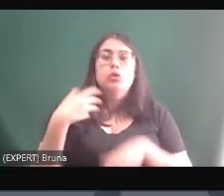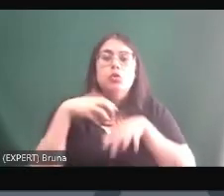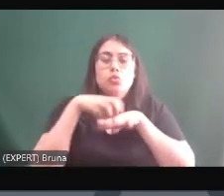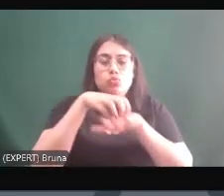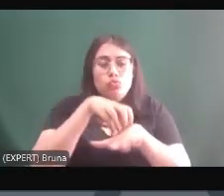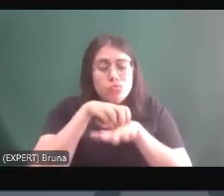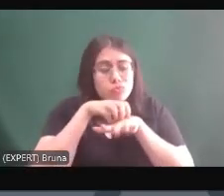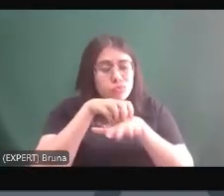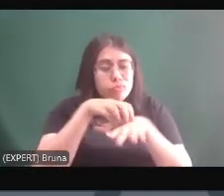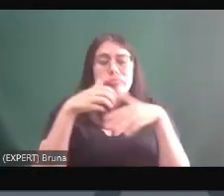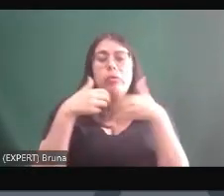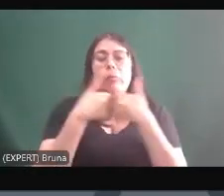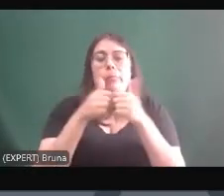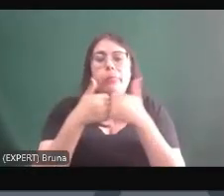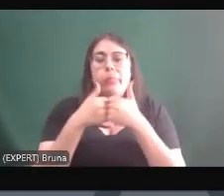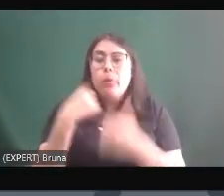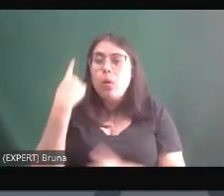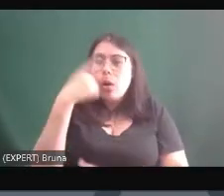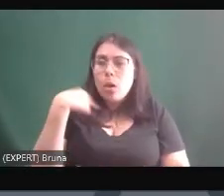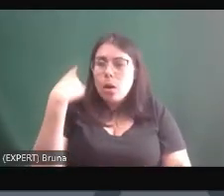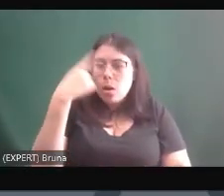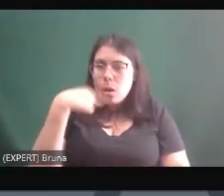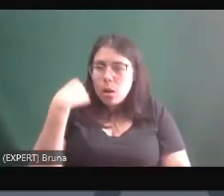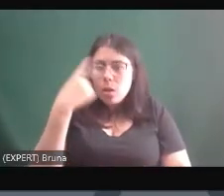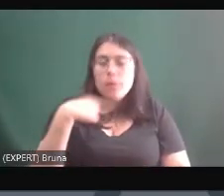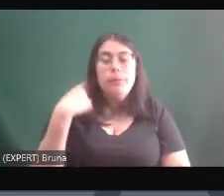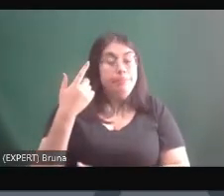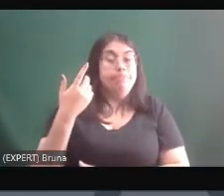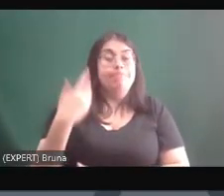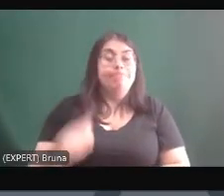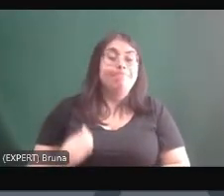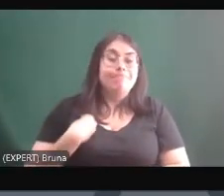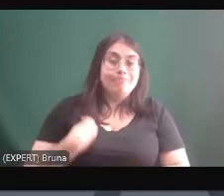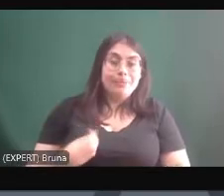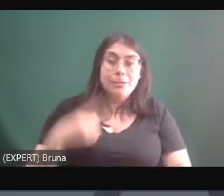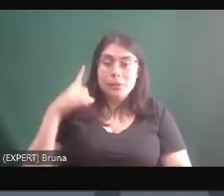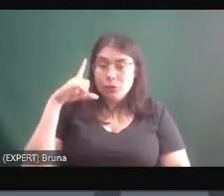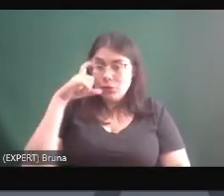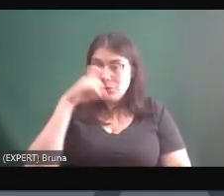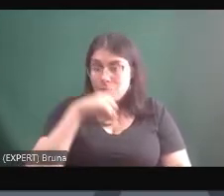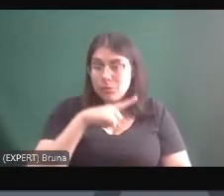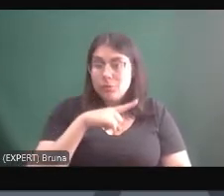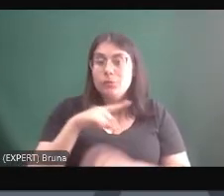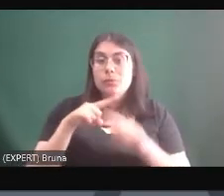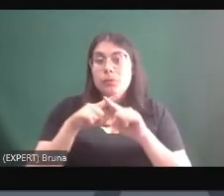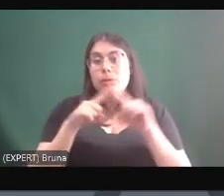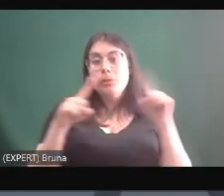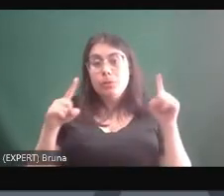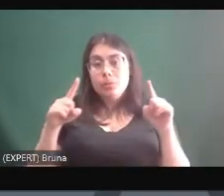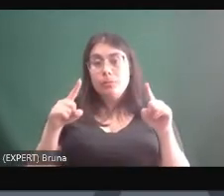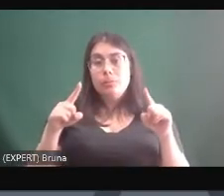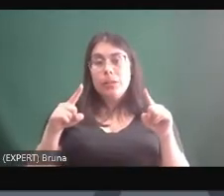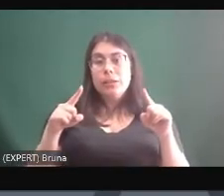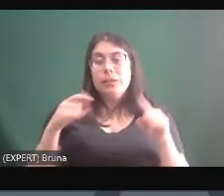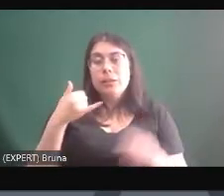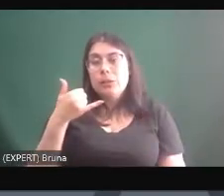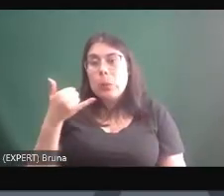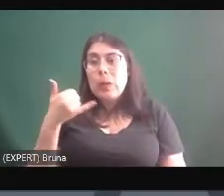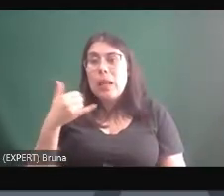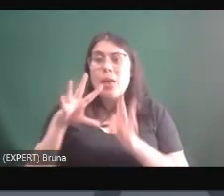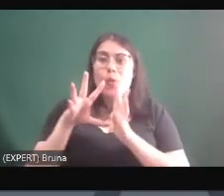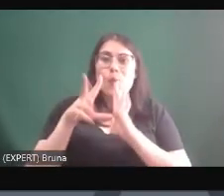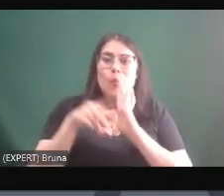horas e horas de transporte é vida dura mas a vida se torna insuportável quando ela tem o celular dela assaltado